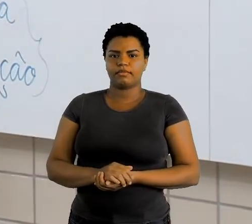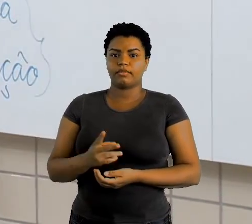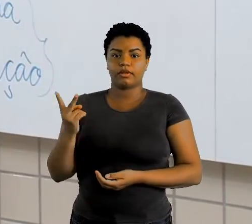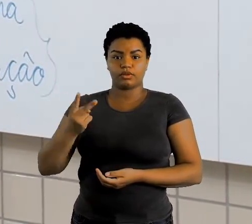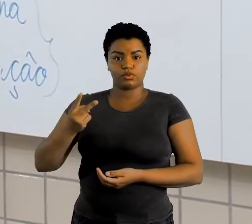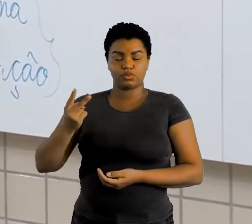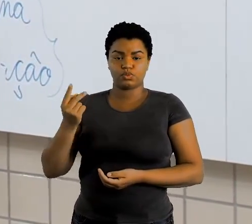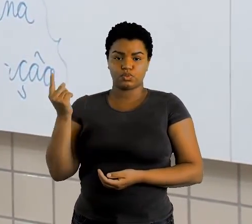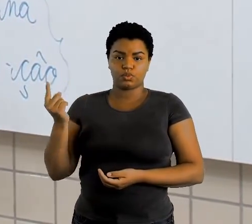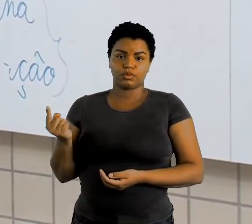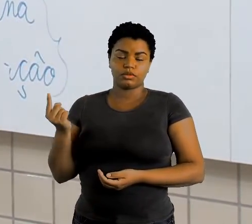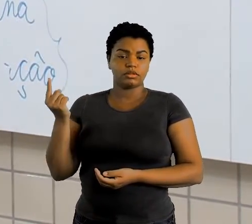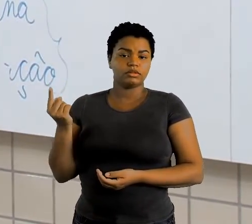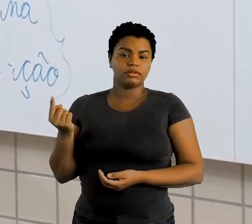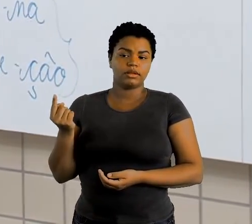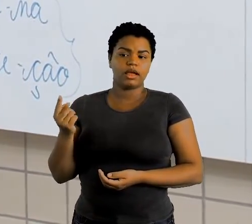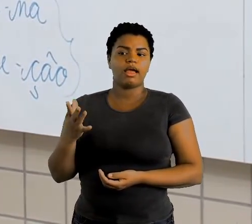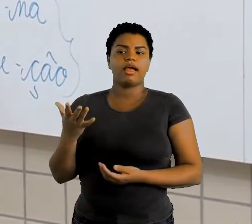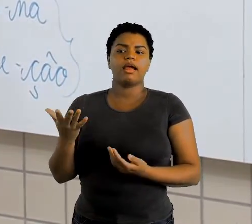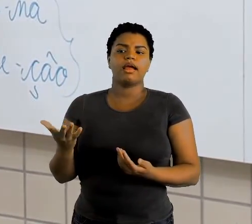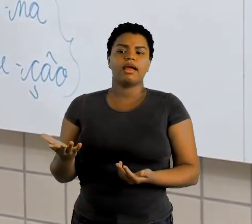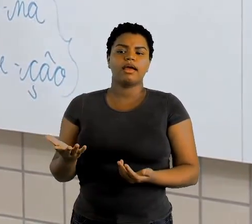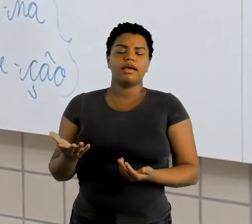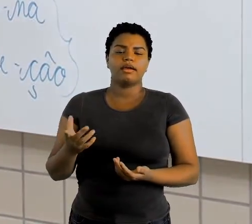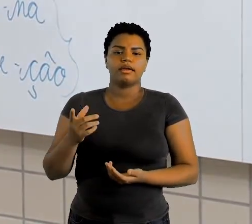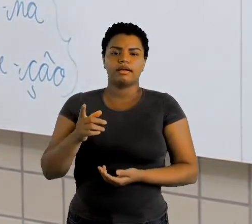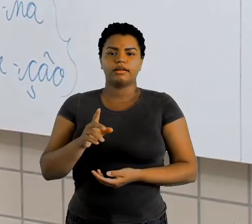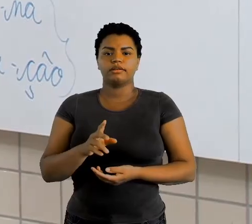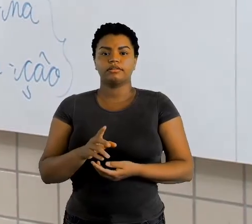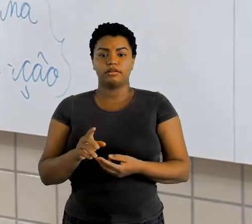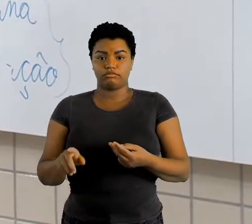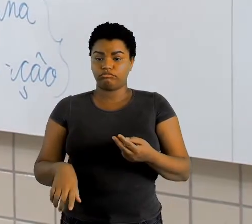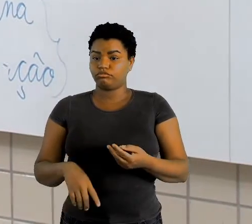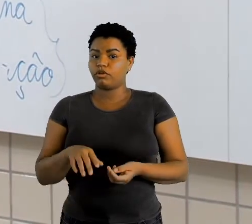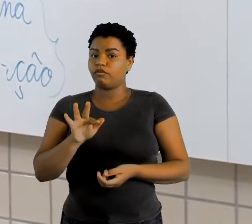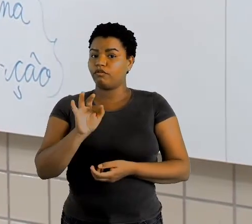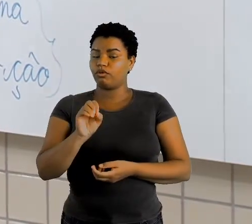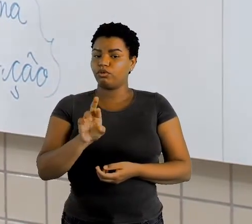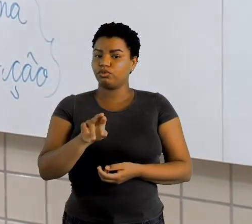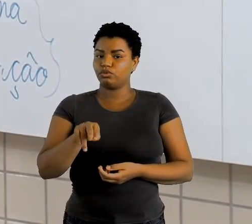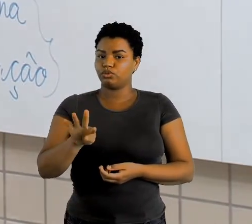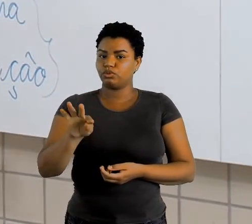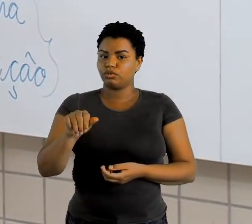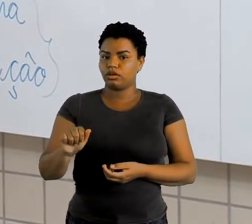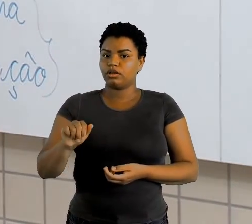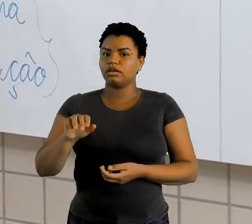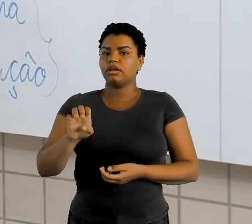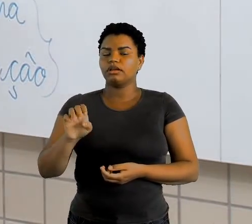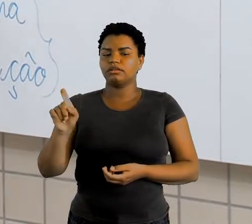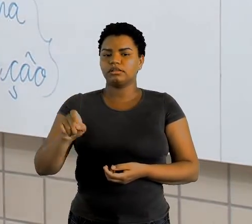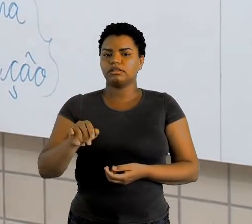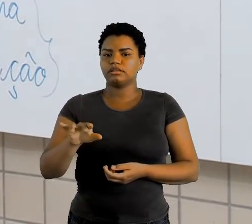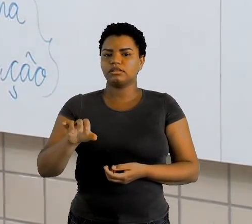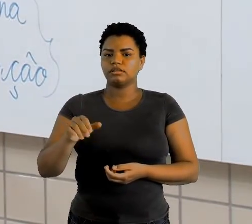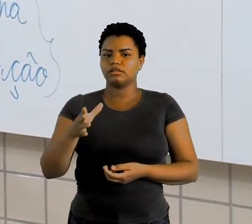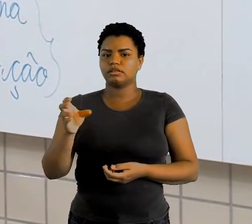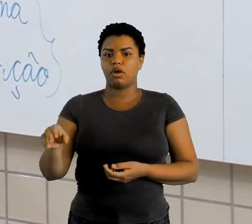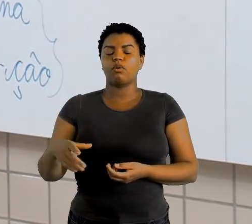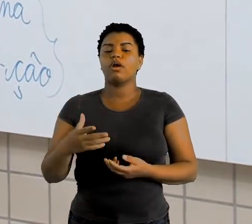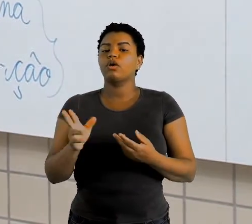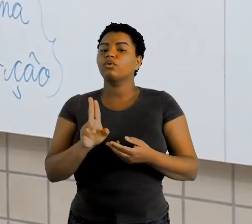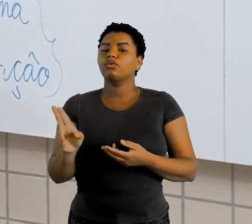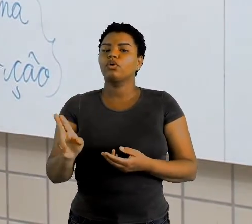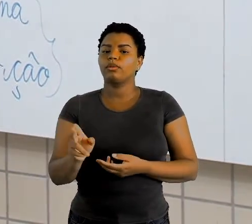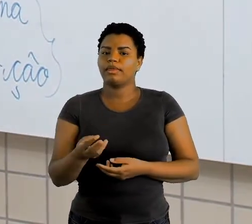fortuna e exceção tem três sílabas qual o nome que recebe? tri sílaba tri de